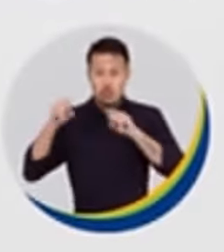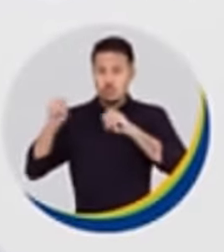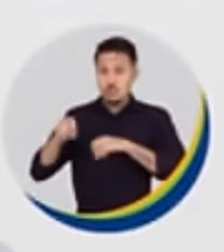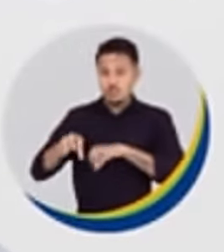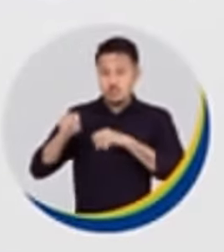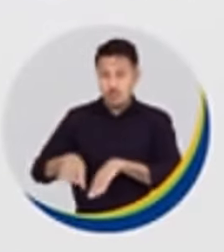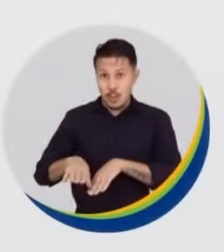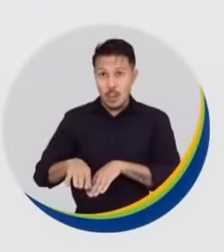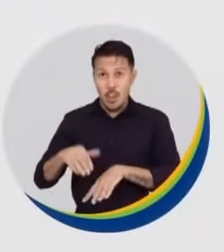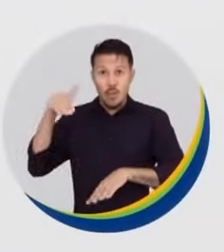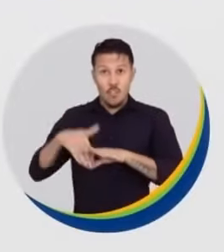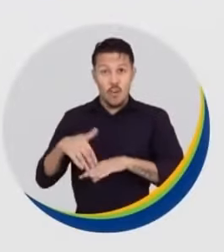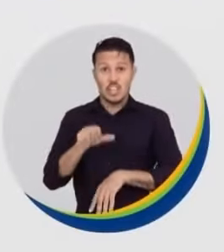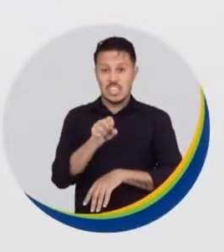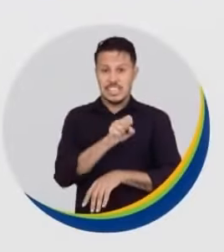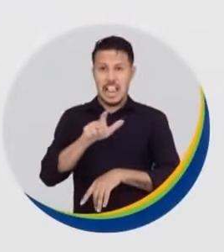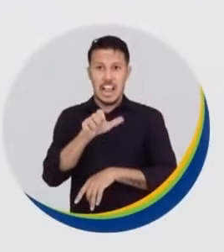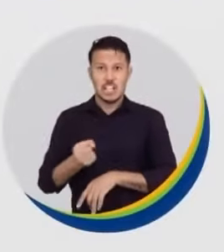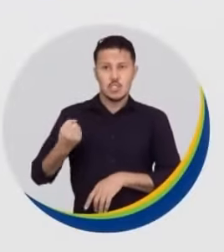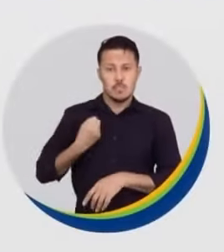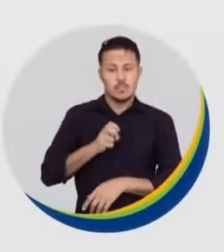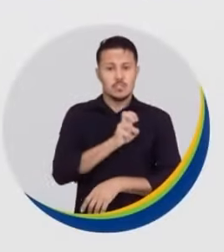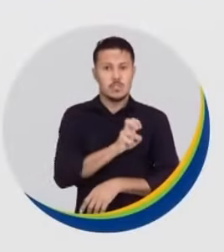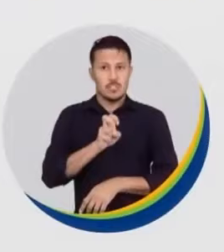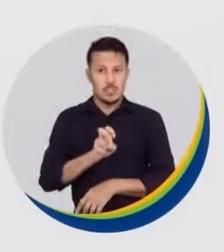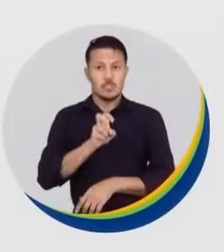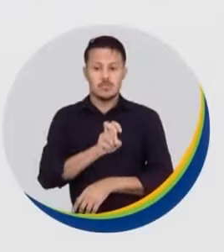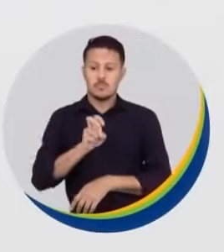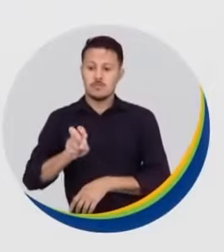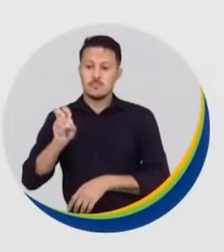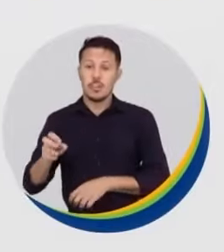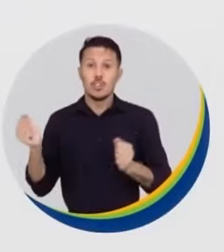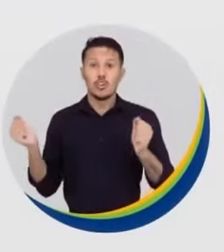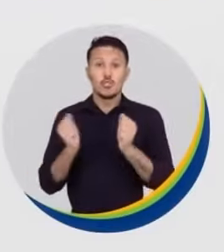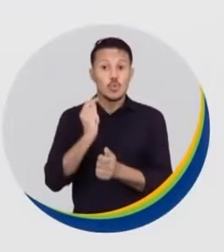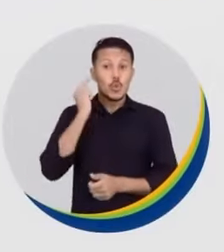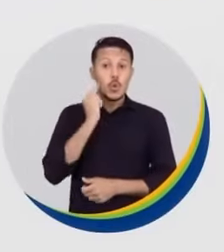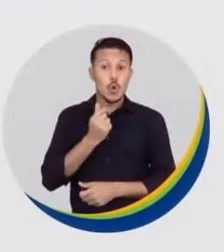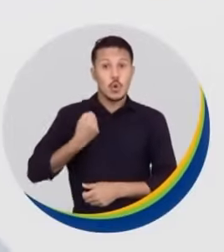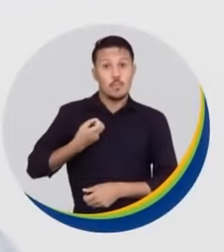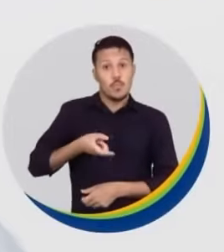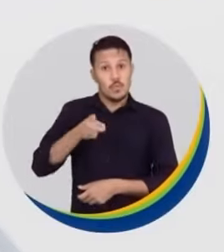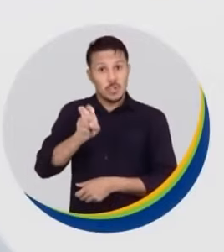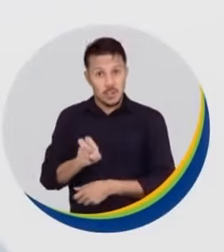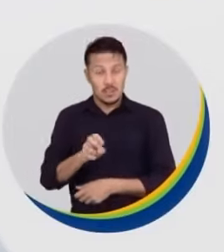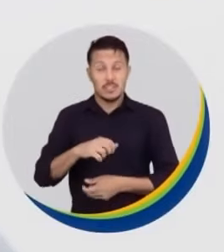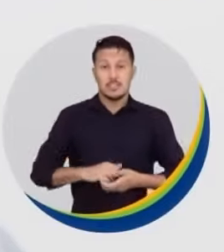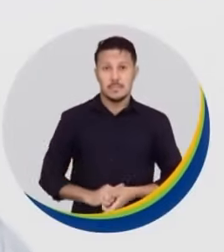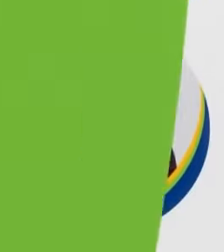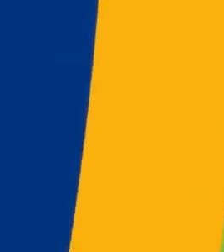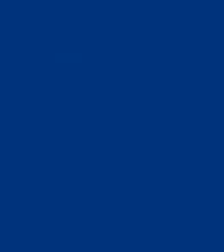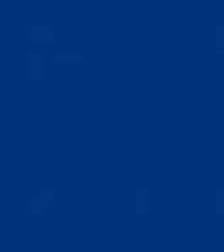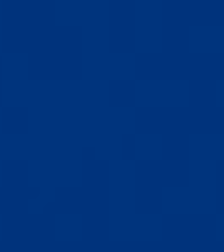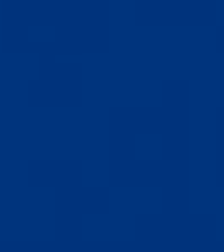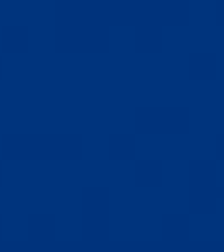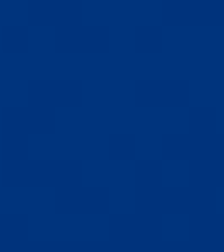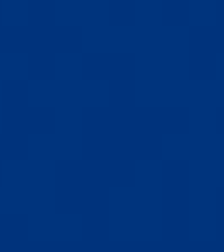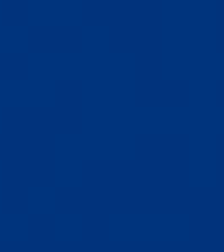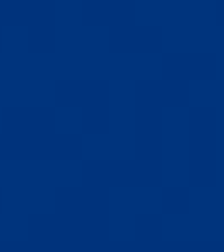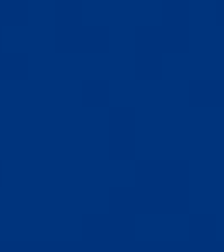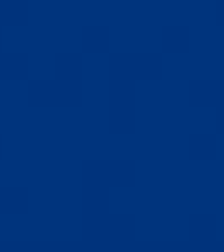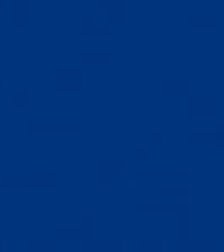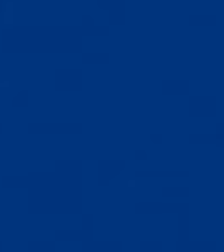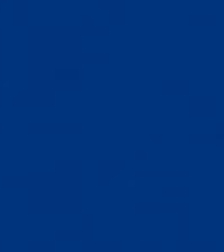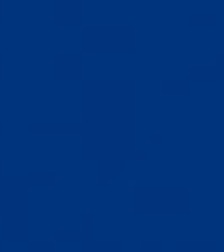saúde e educação. Vote Coronel Salles 55-555, com Ricardo Nunes, 15. Partido Social